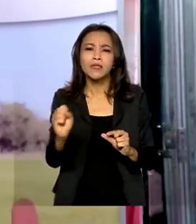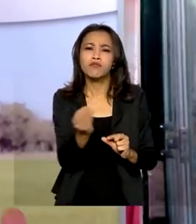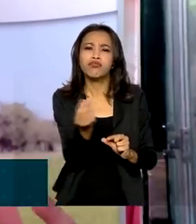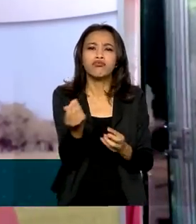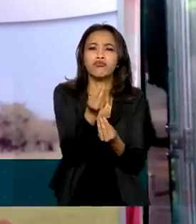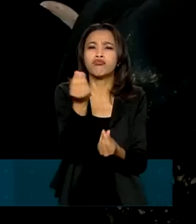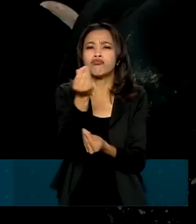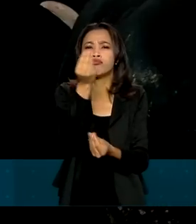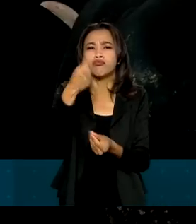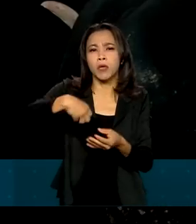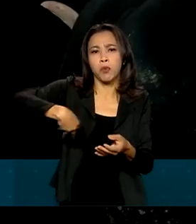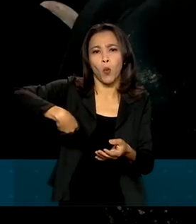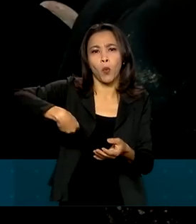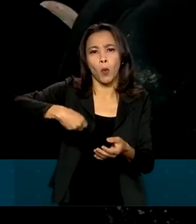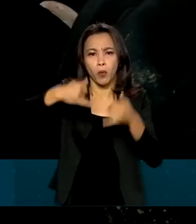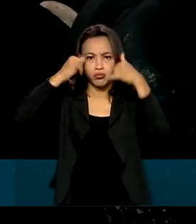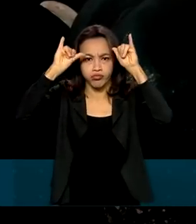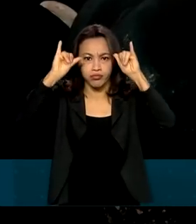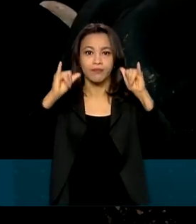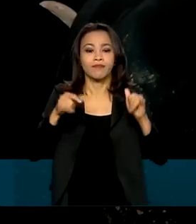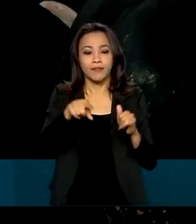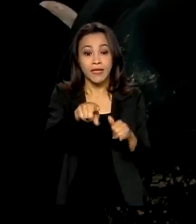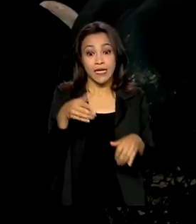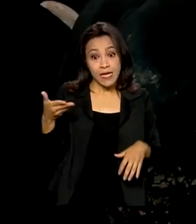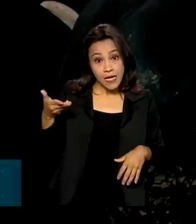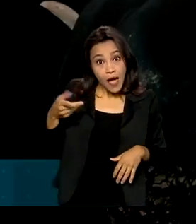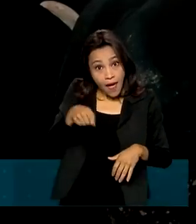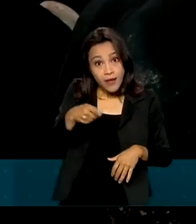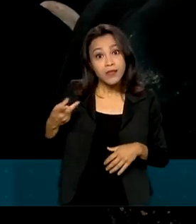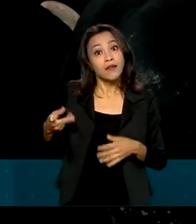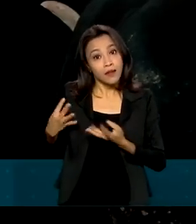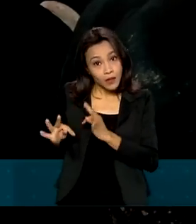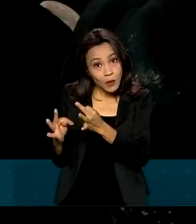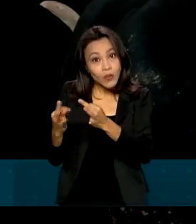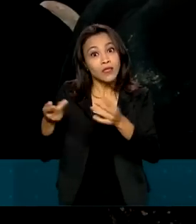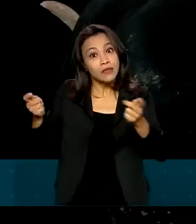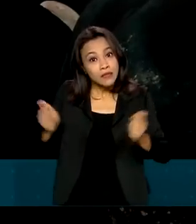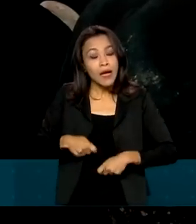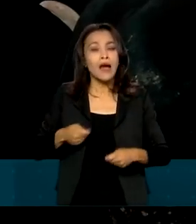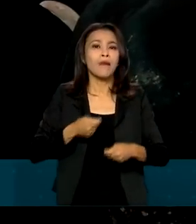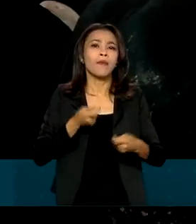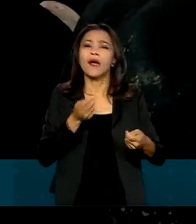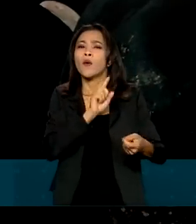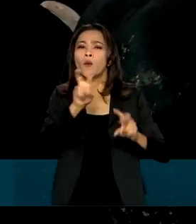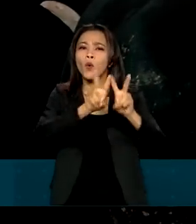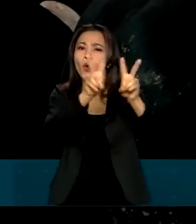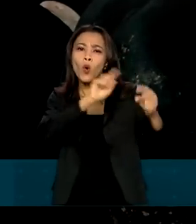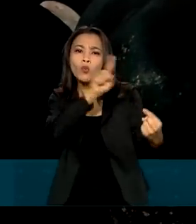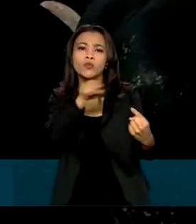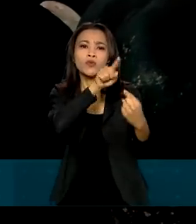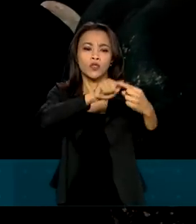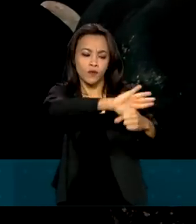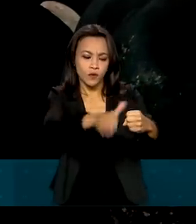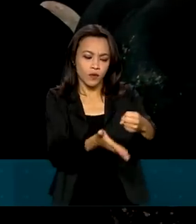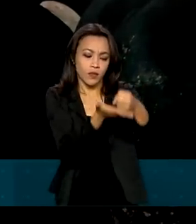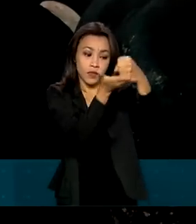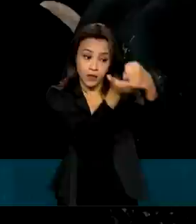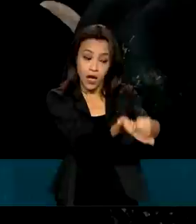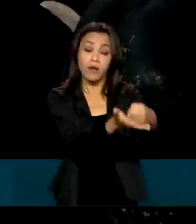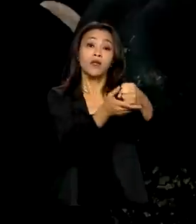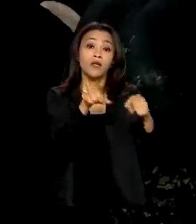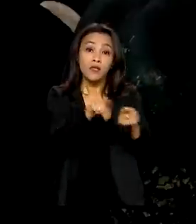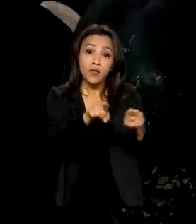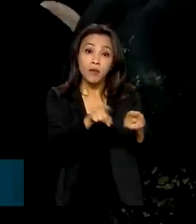carne produzida. Técnicas como essa podem fortalecer o agronegócio sustentável, além de ajudar o Brasil a cumprir os